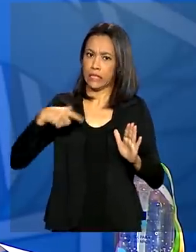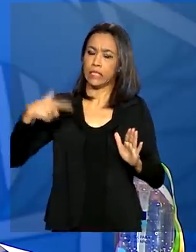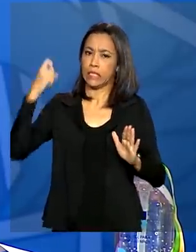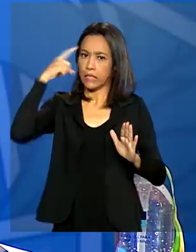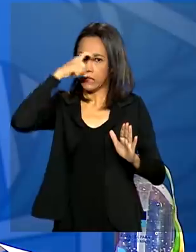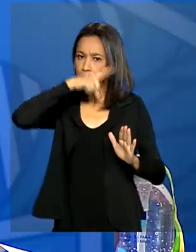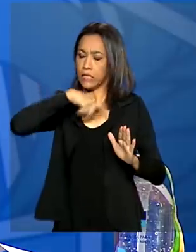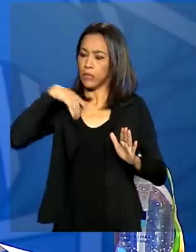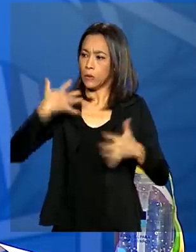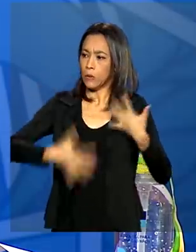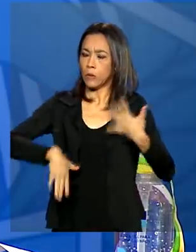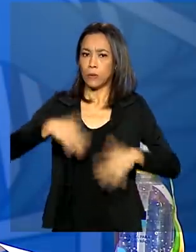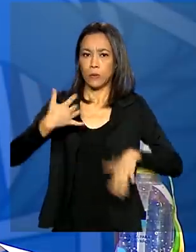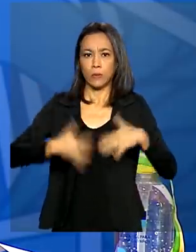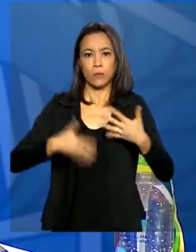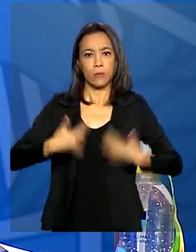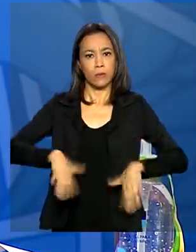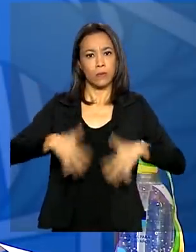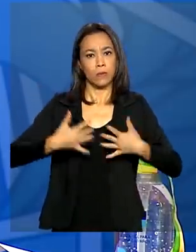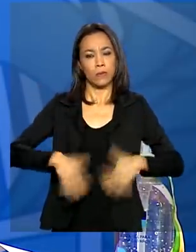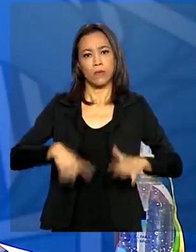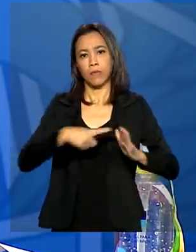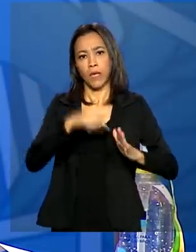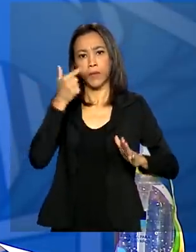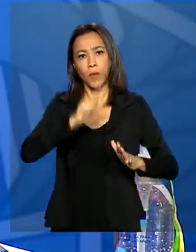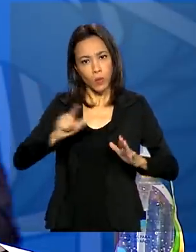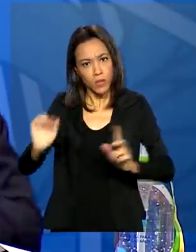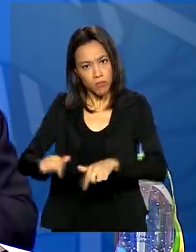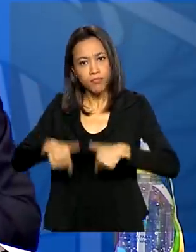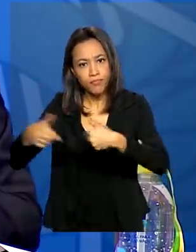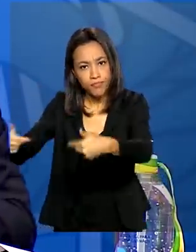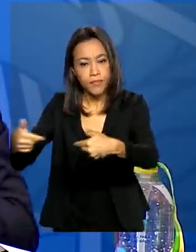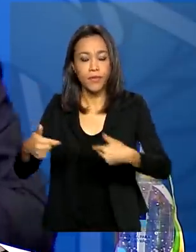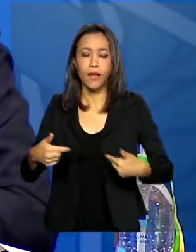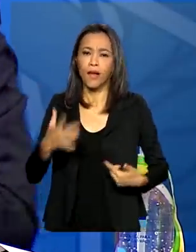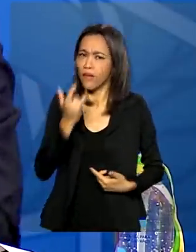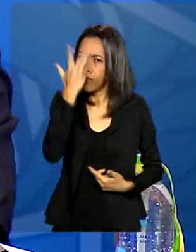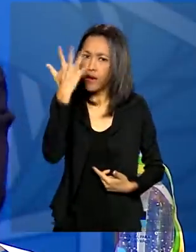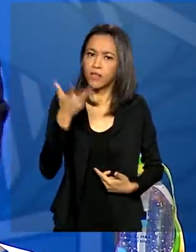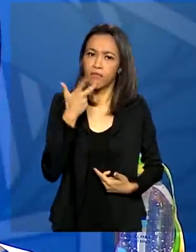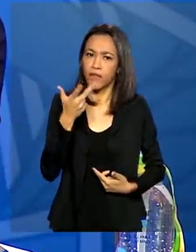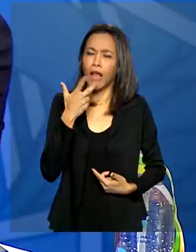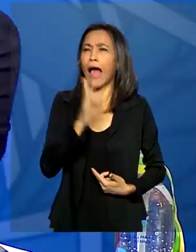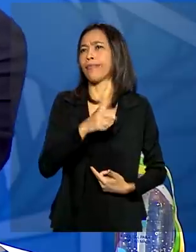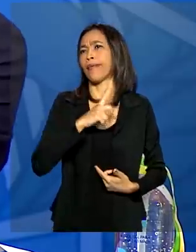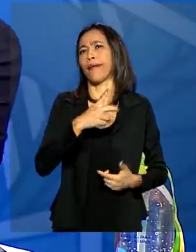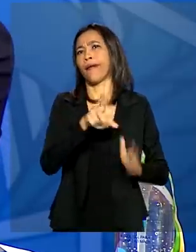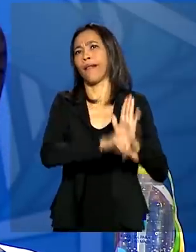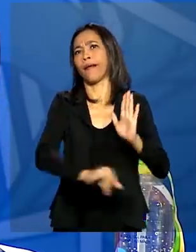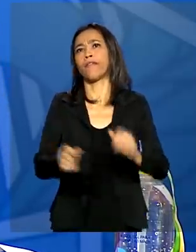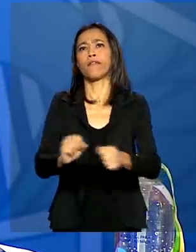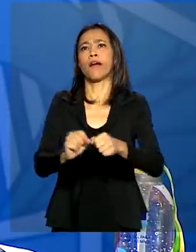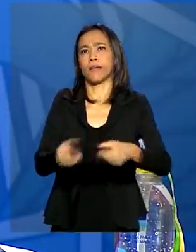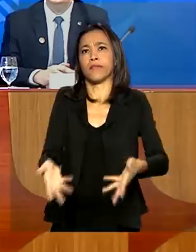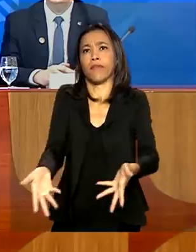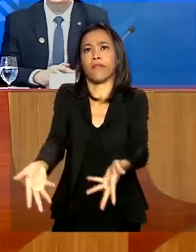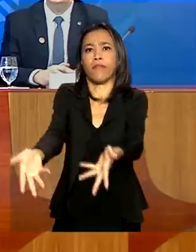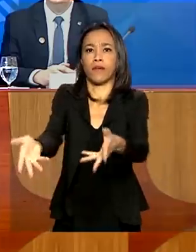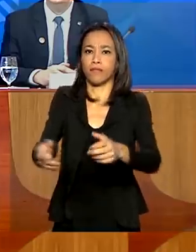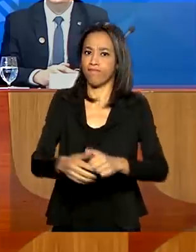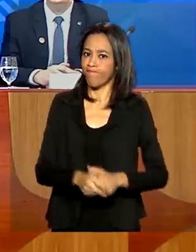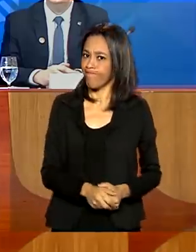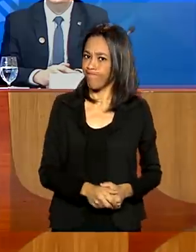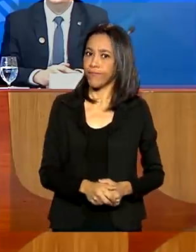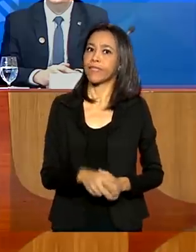muito grandes para a sua execução. É muito fácil dizer, já tem a lei, faça. Agora, é